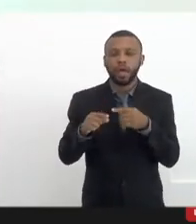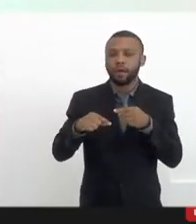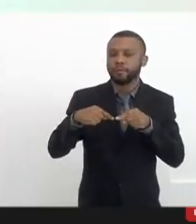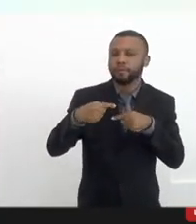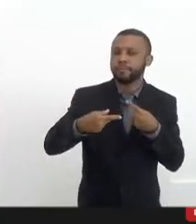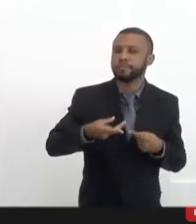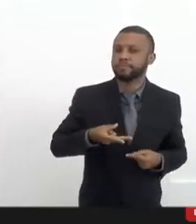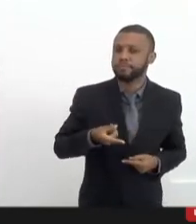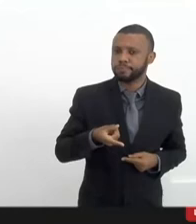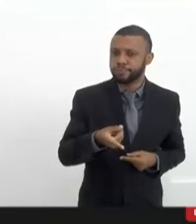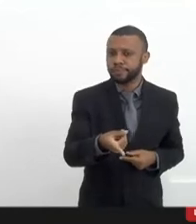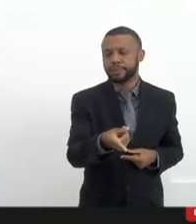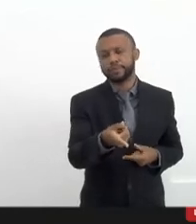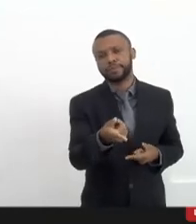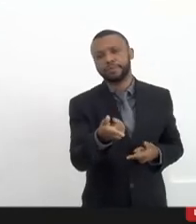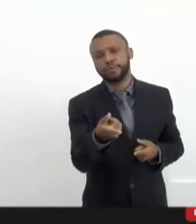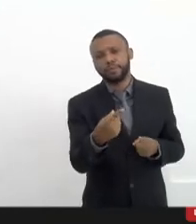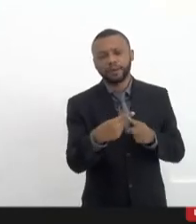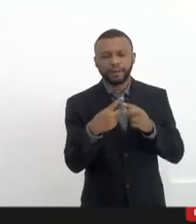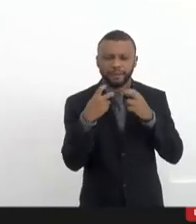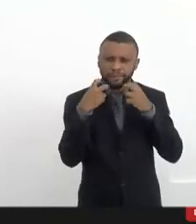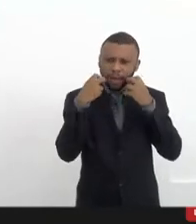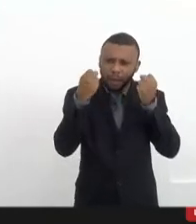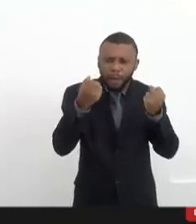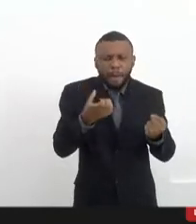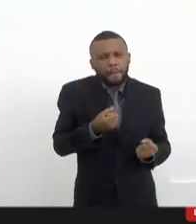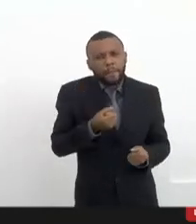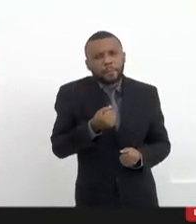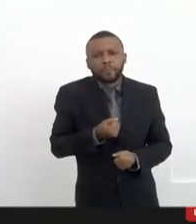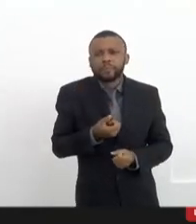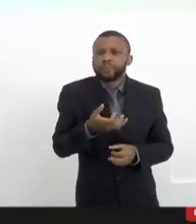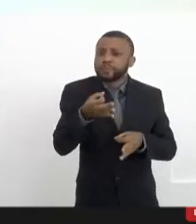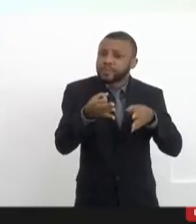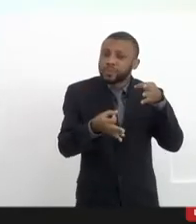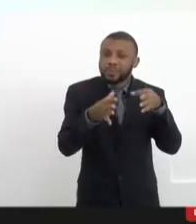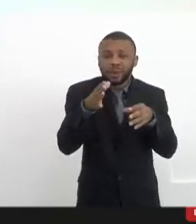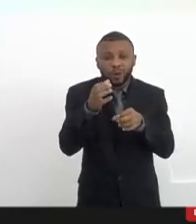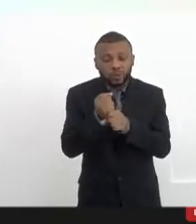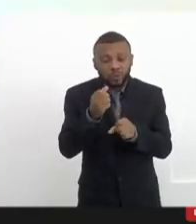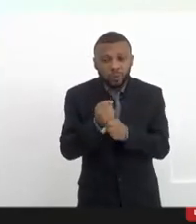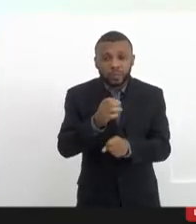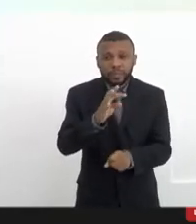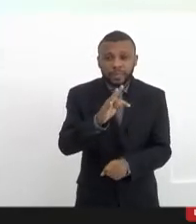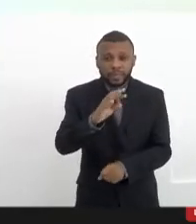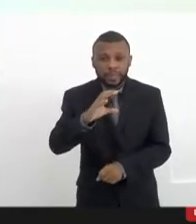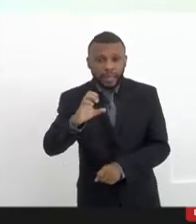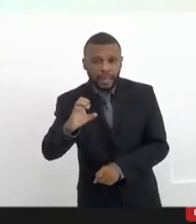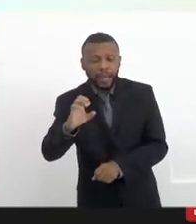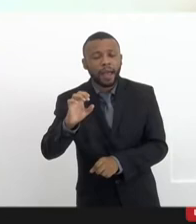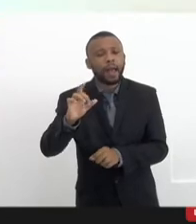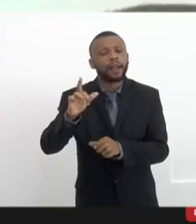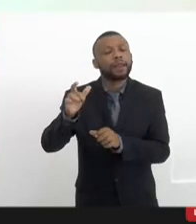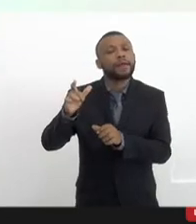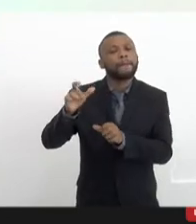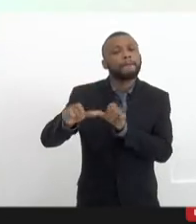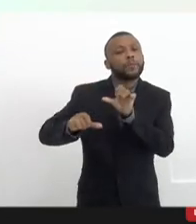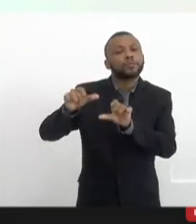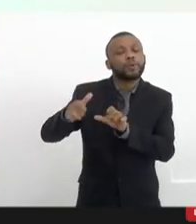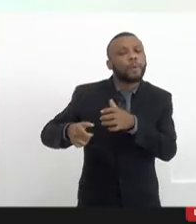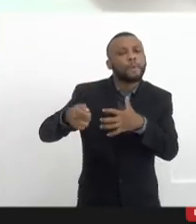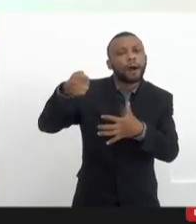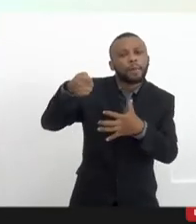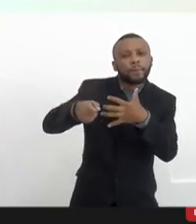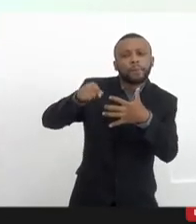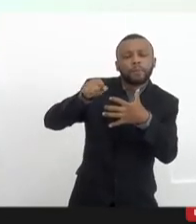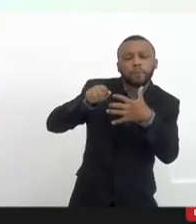porque, vergonhosamente, covardemente, o Tribunal de Contas do Estado mudou uma jurisprudência que estava sendo